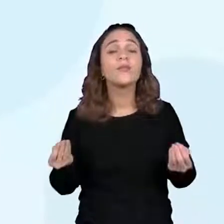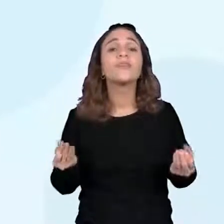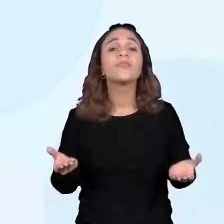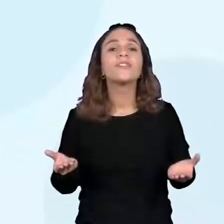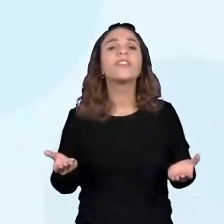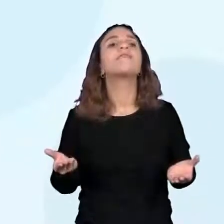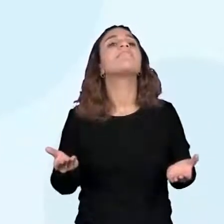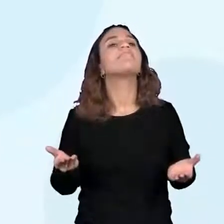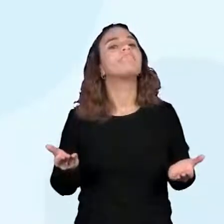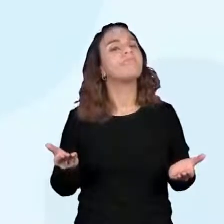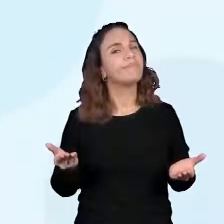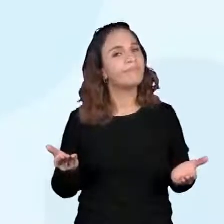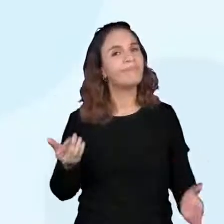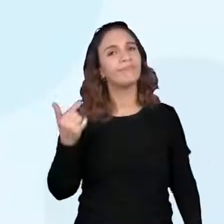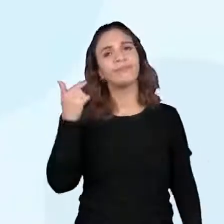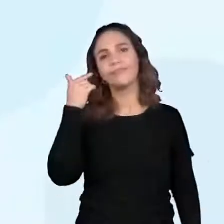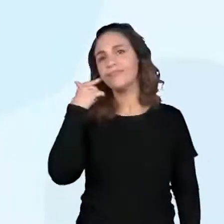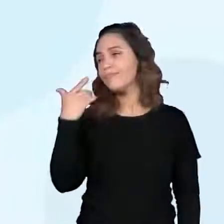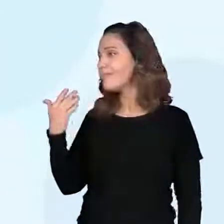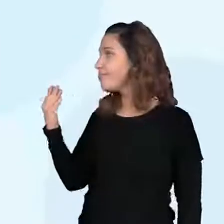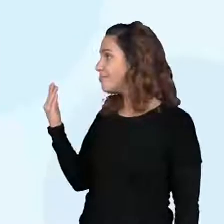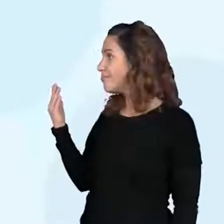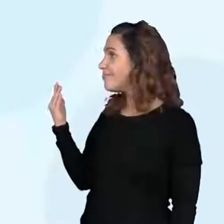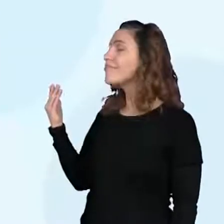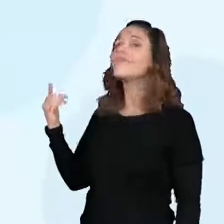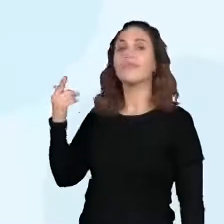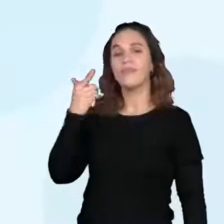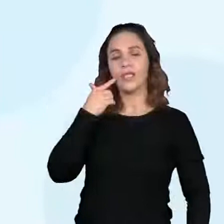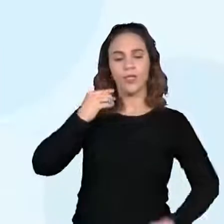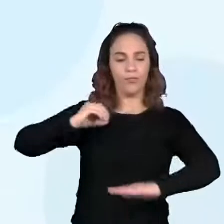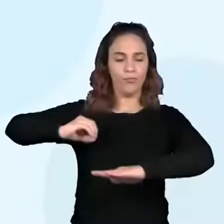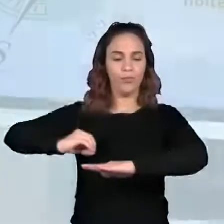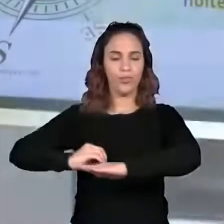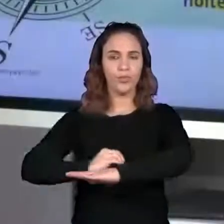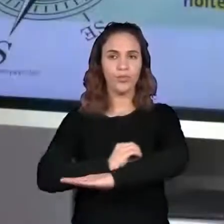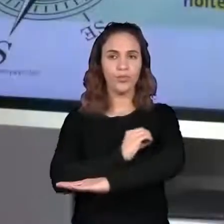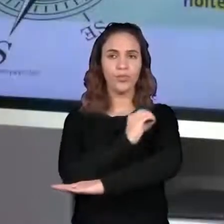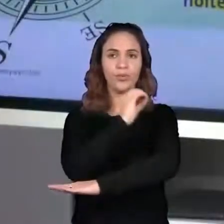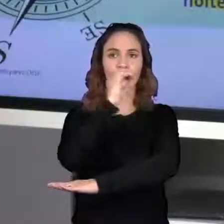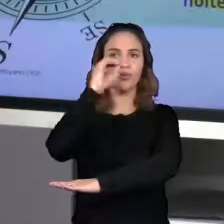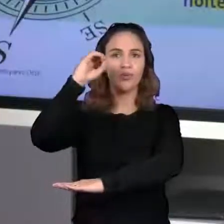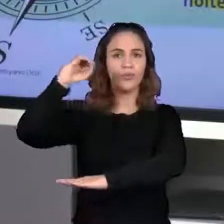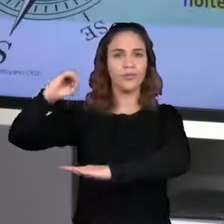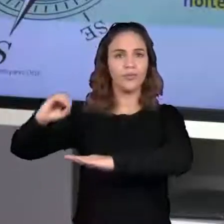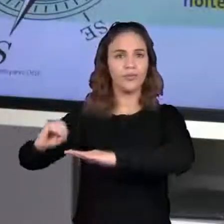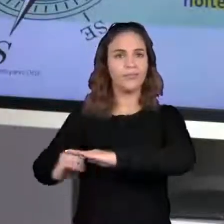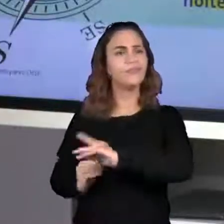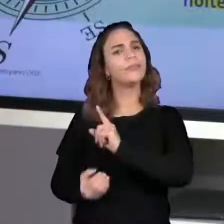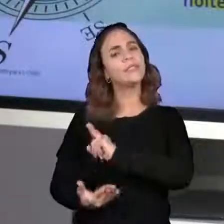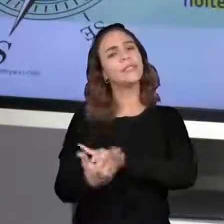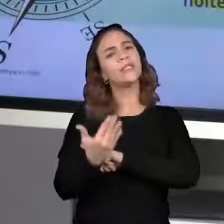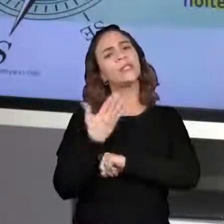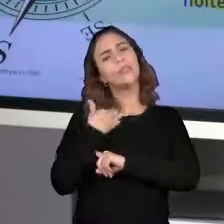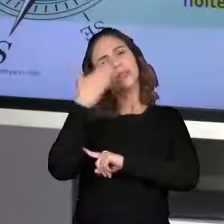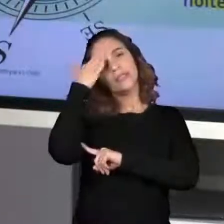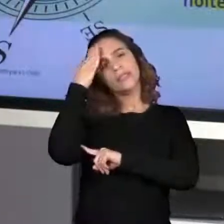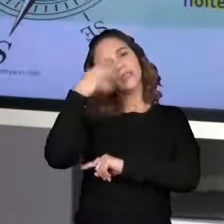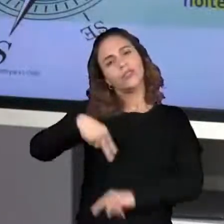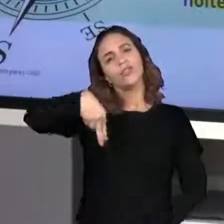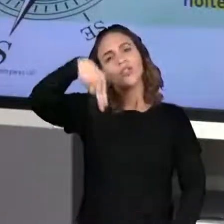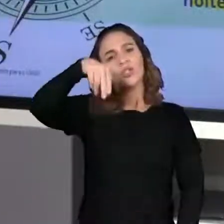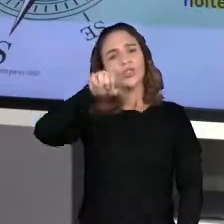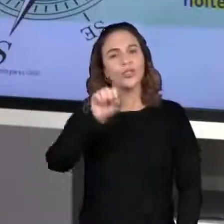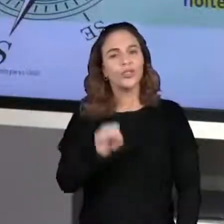O percurso do sol pelo céu, né? Ao longo do dia, me ajudava a determinar aí os pontos cardeais.